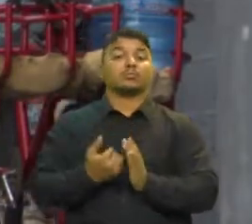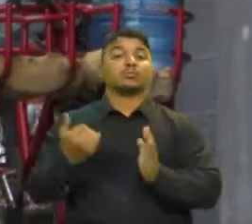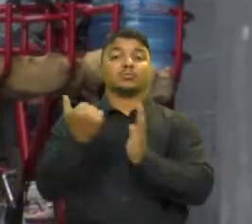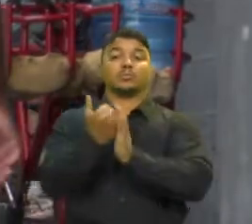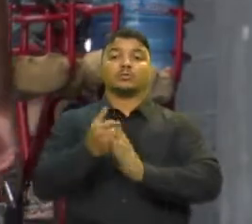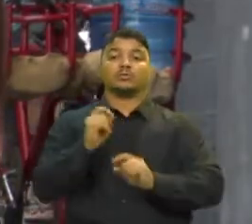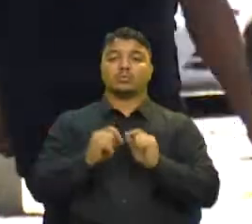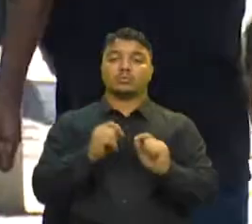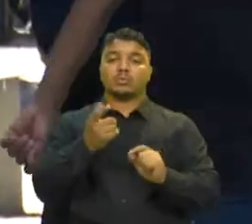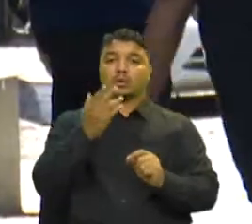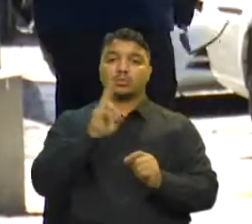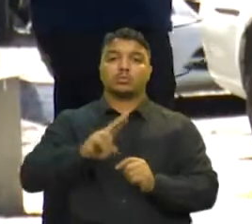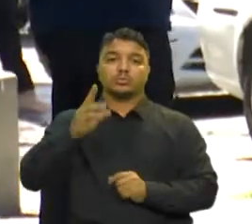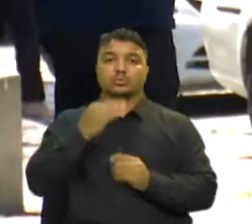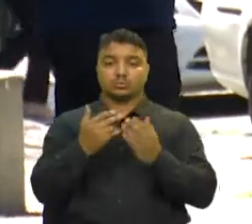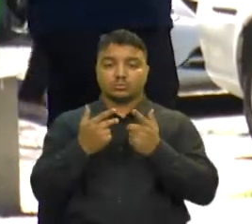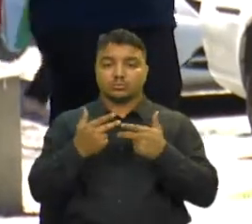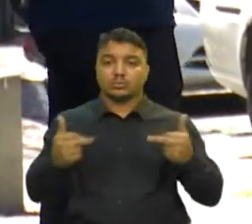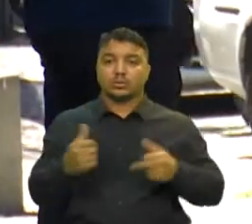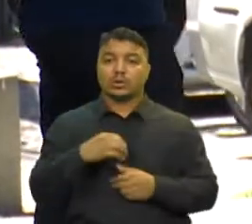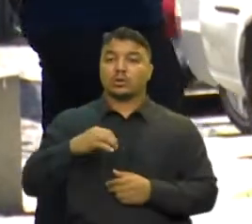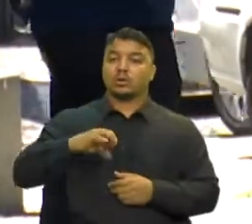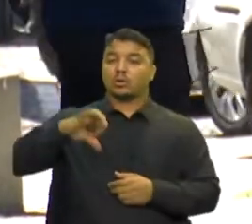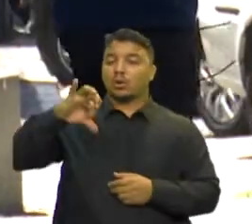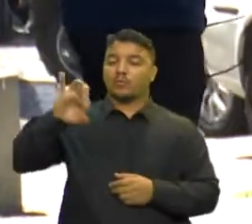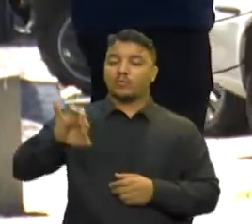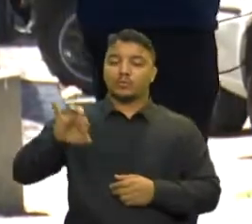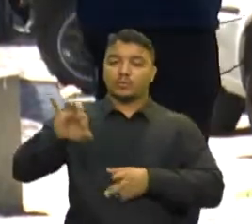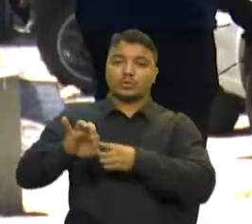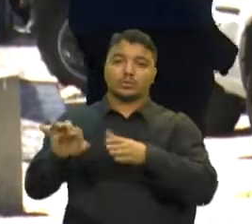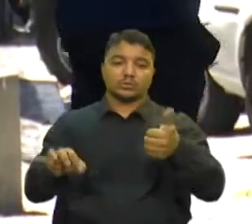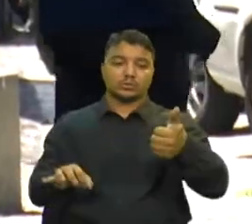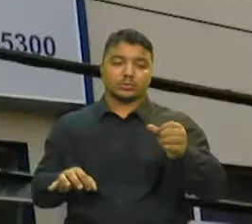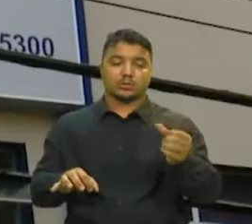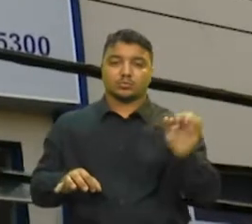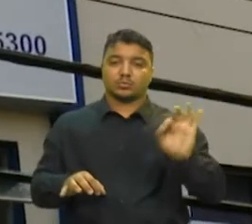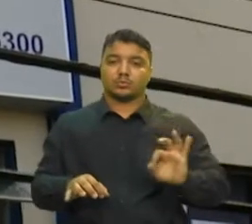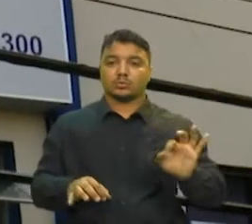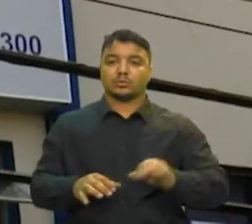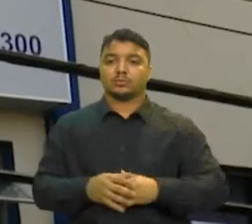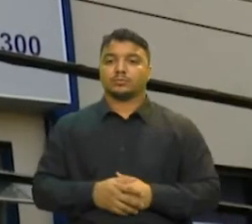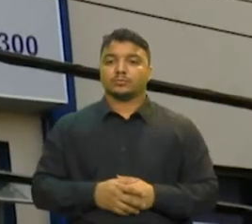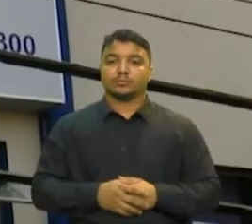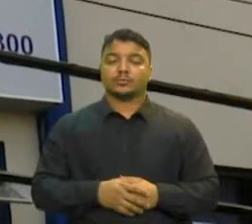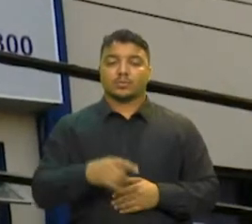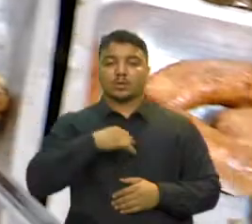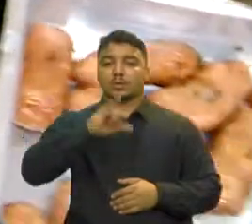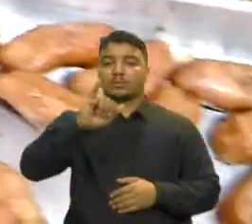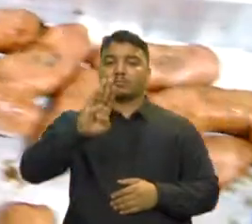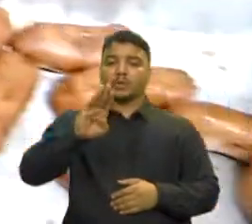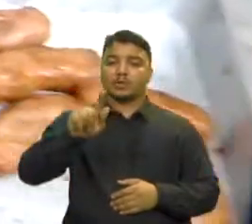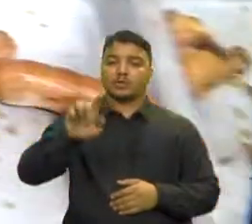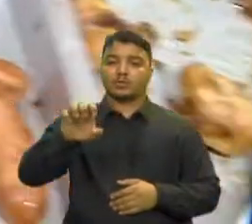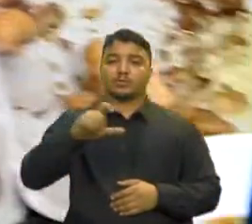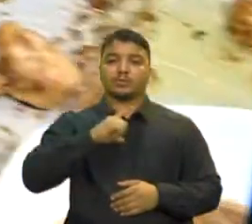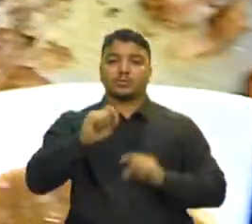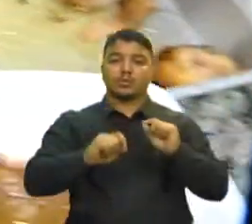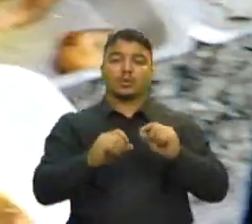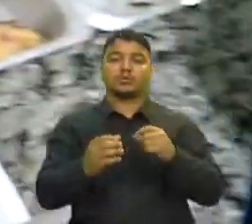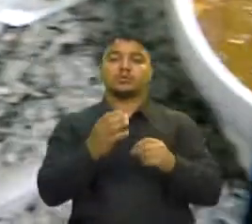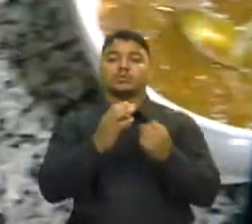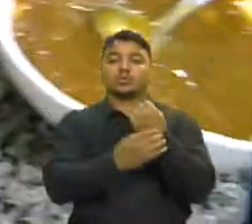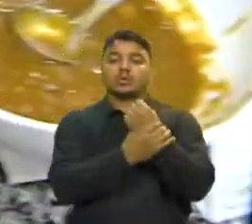esse tipo de consumo Passando de 9% para 16% Dados do IBGE mostram que a insegurança